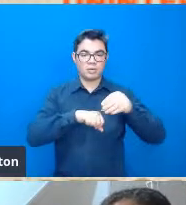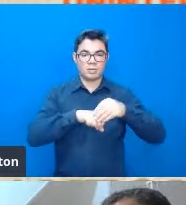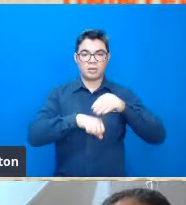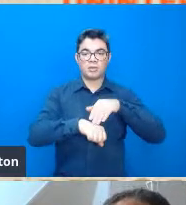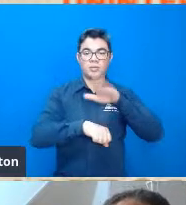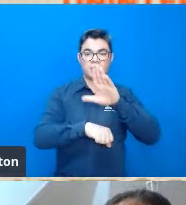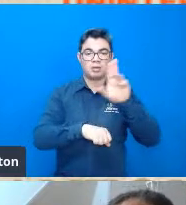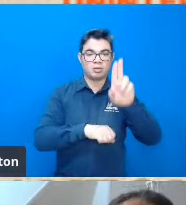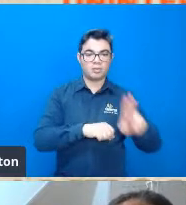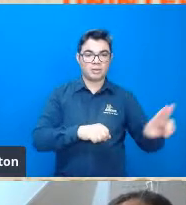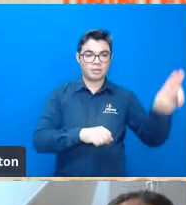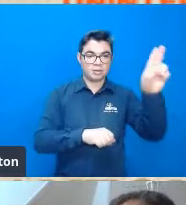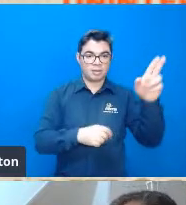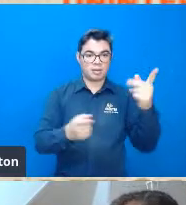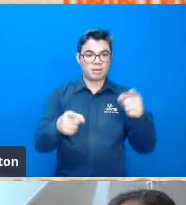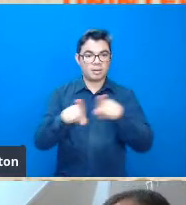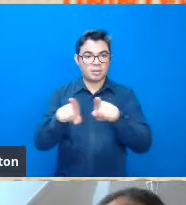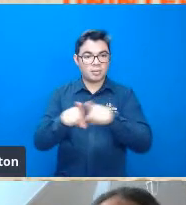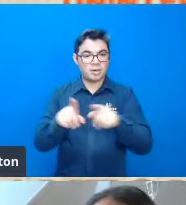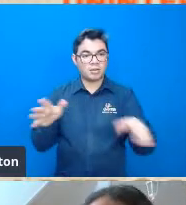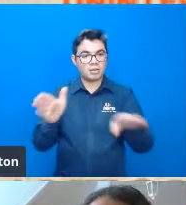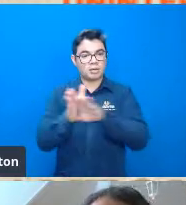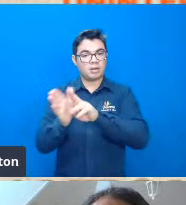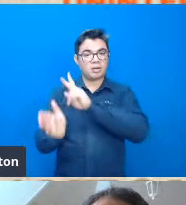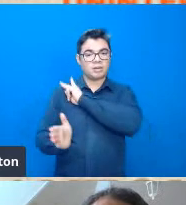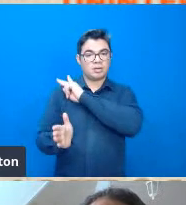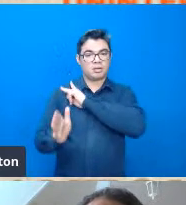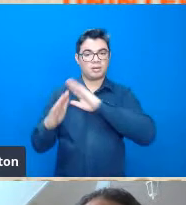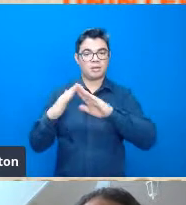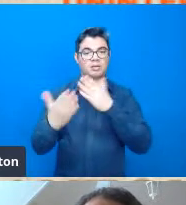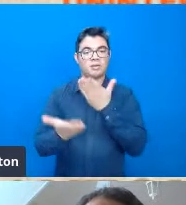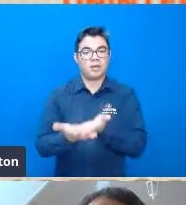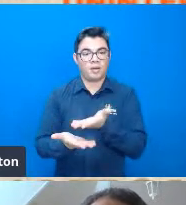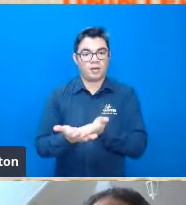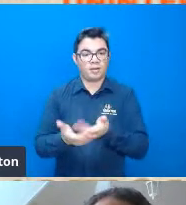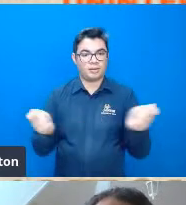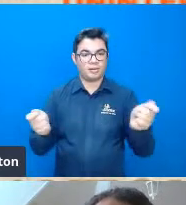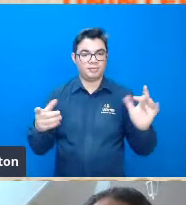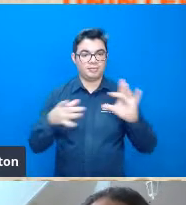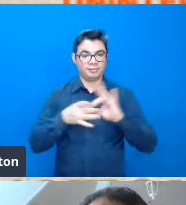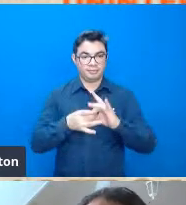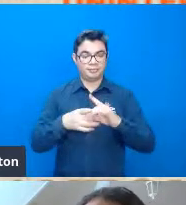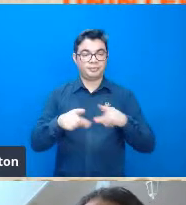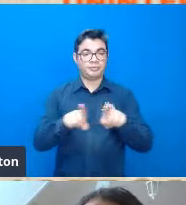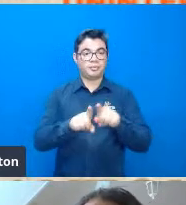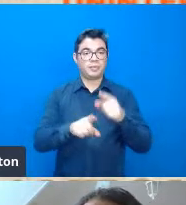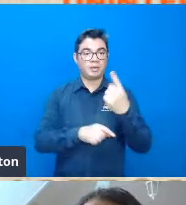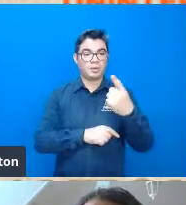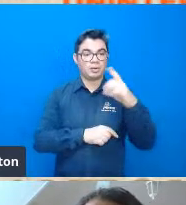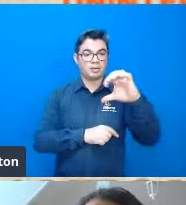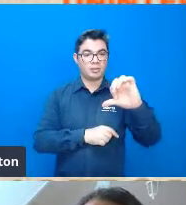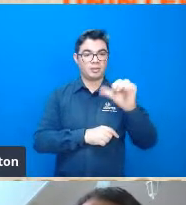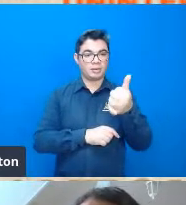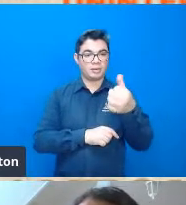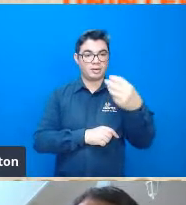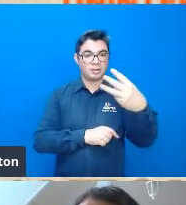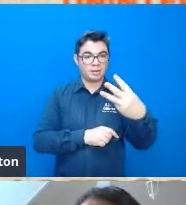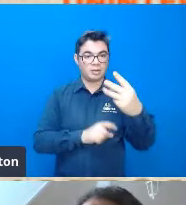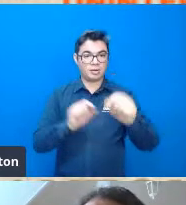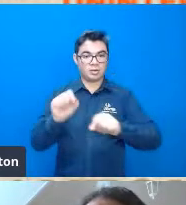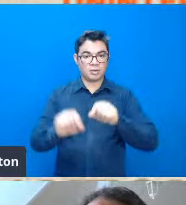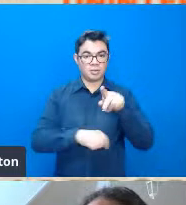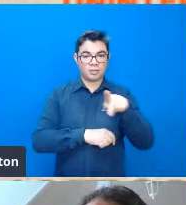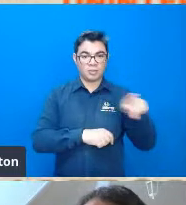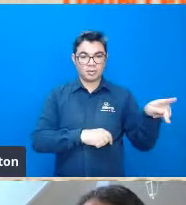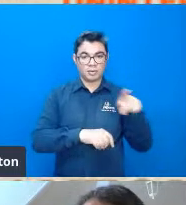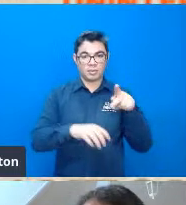da universidade como que ele está chegando na escola em 1963 o professor o Antônio